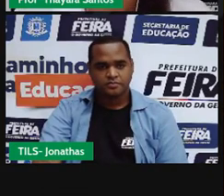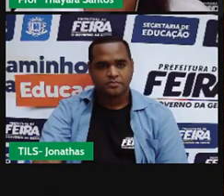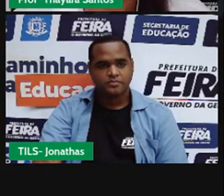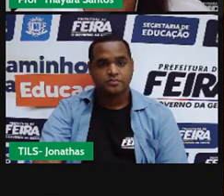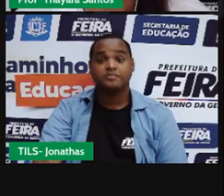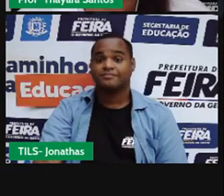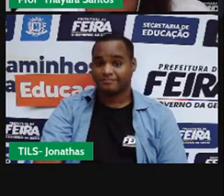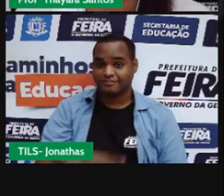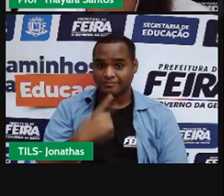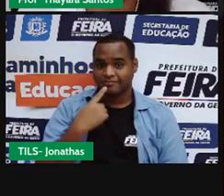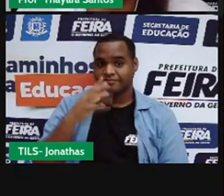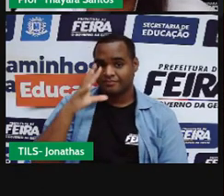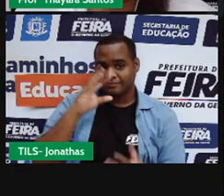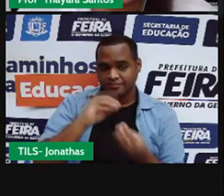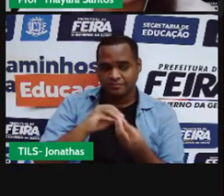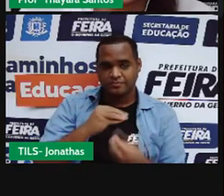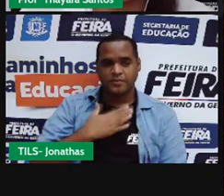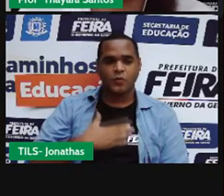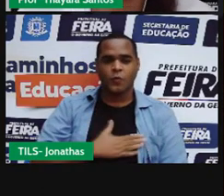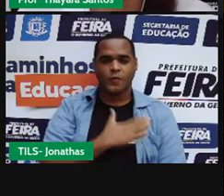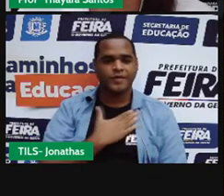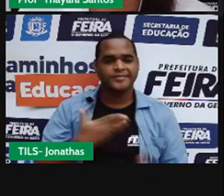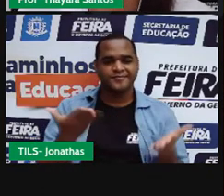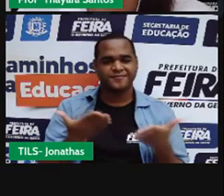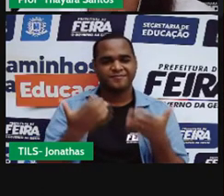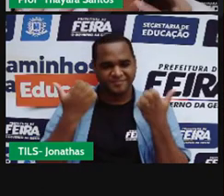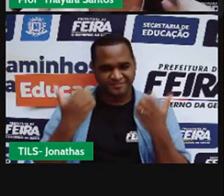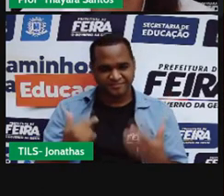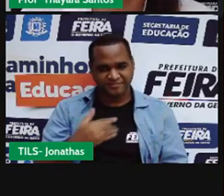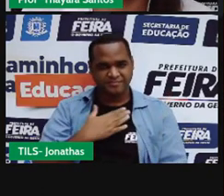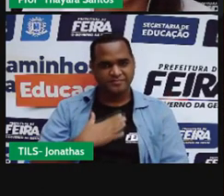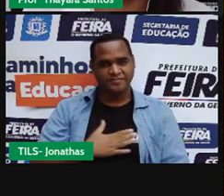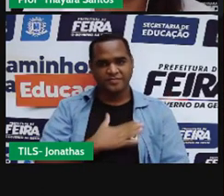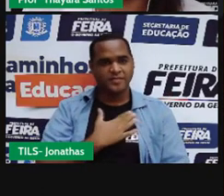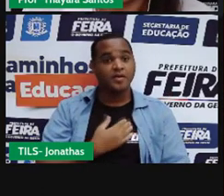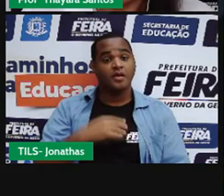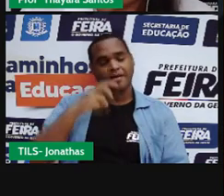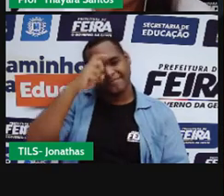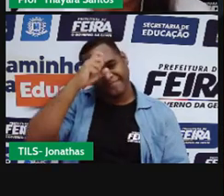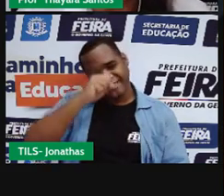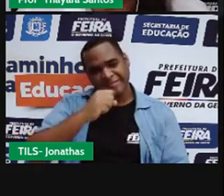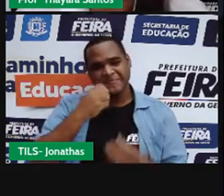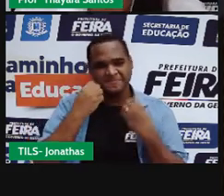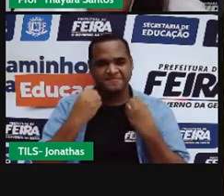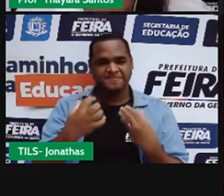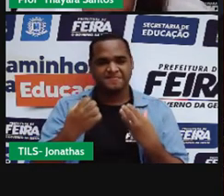E aí, pessoal? Vocês gostaram do que a gente conversou aqui hoje? A gente aprendeu muita coisa, né?